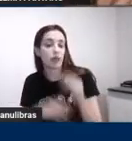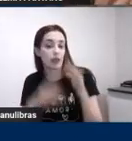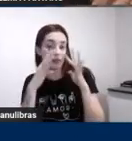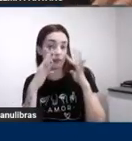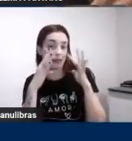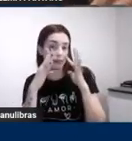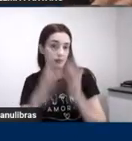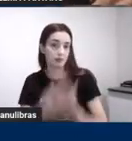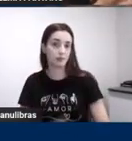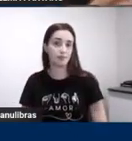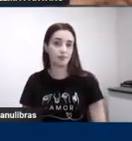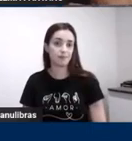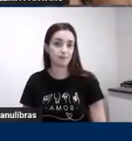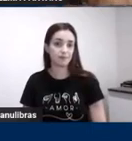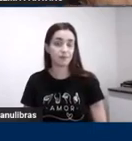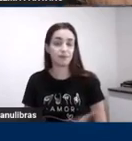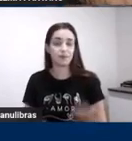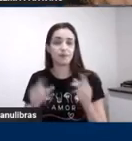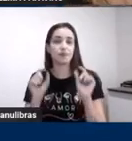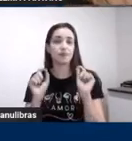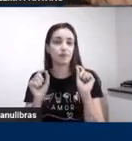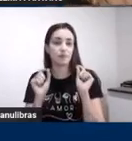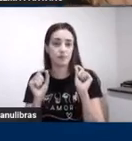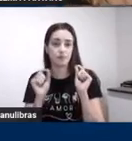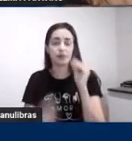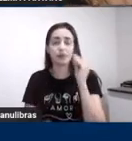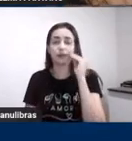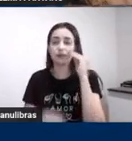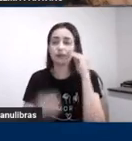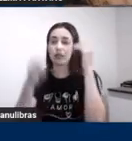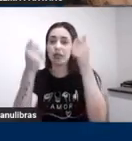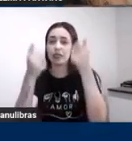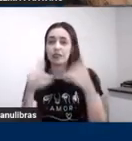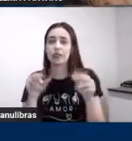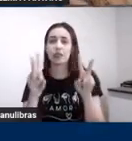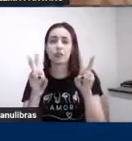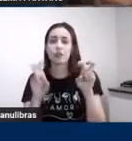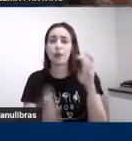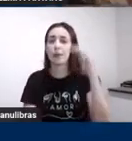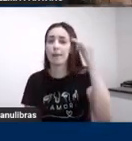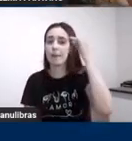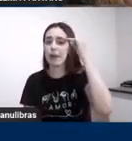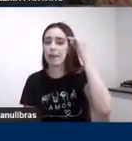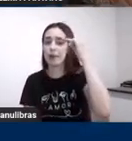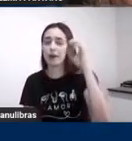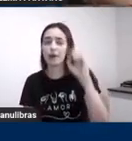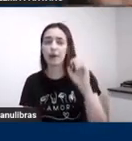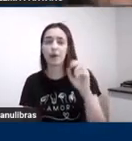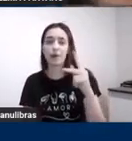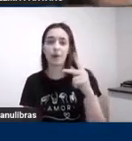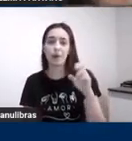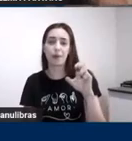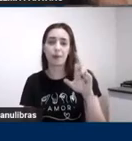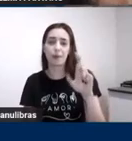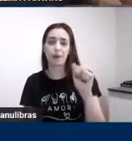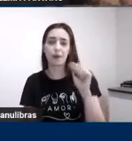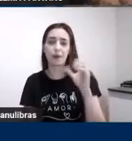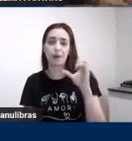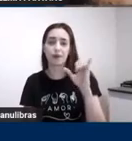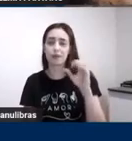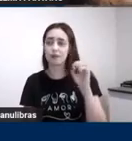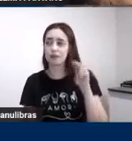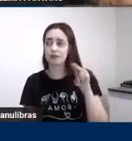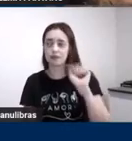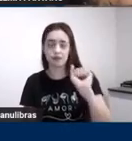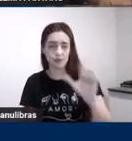Deixando a atenção um pouquinho de lado a gente vai passar para a memória operacional. A memória operacional é uma memória em área pré-frontal do cérebro